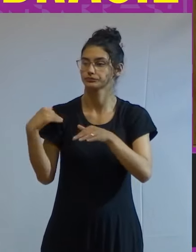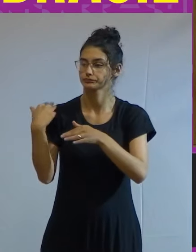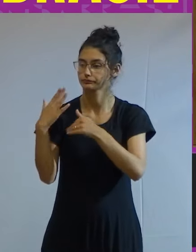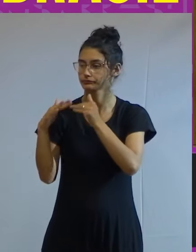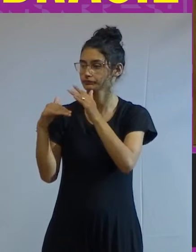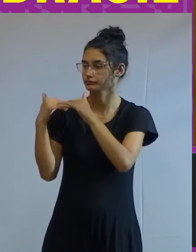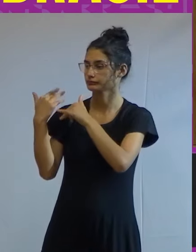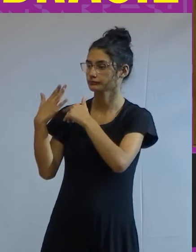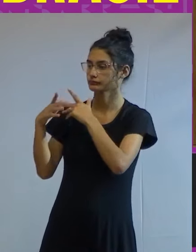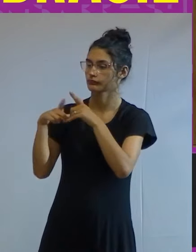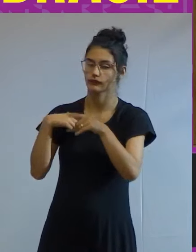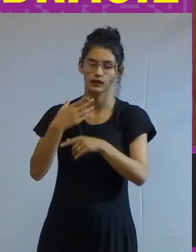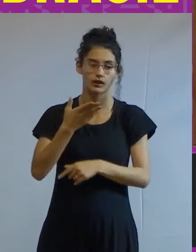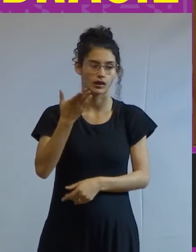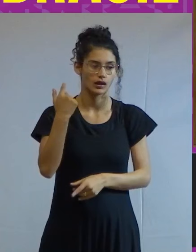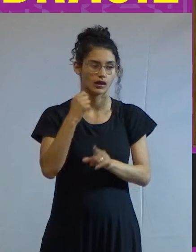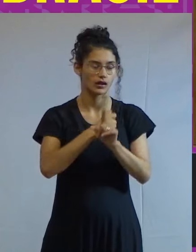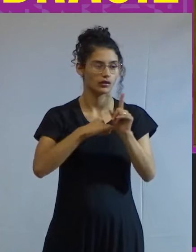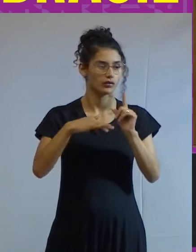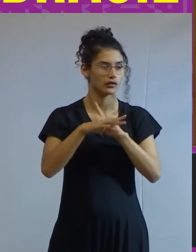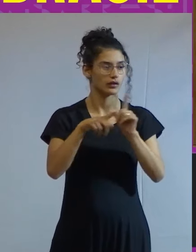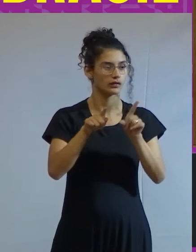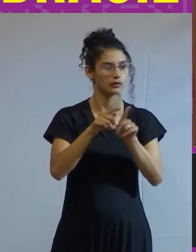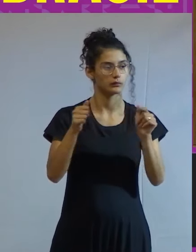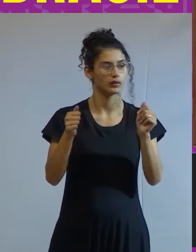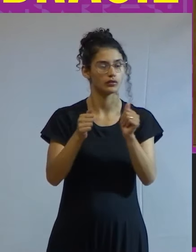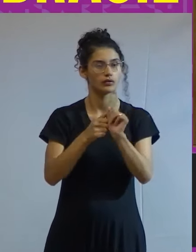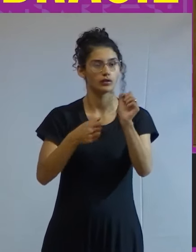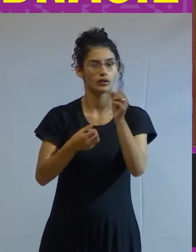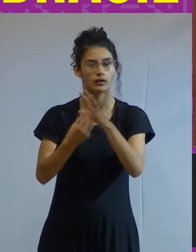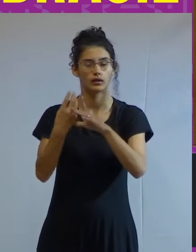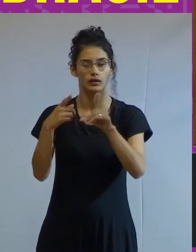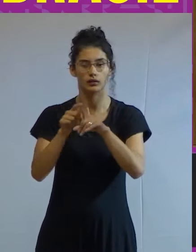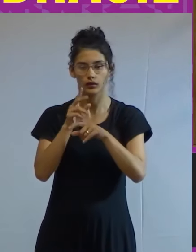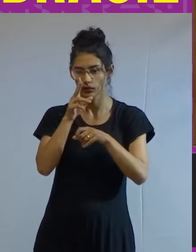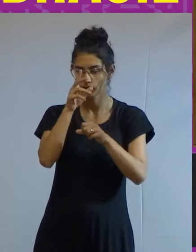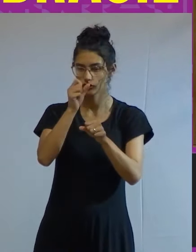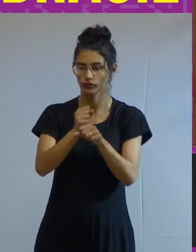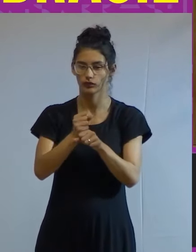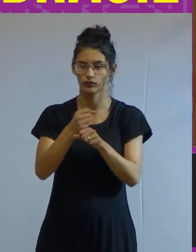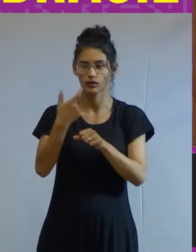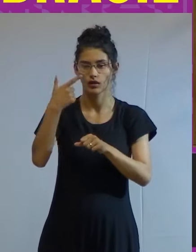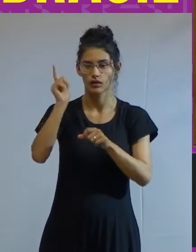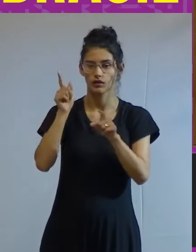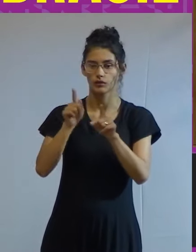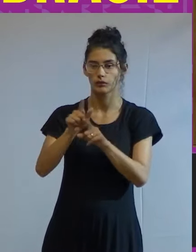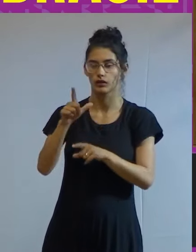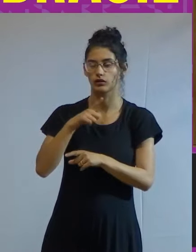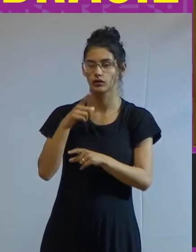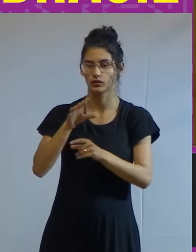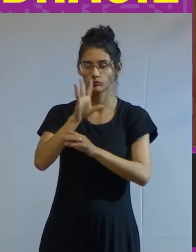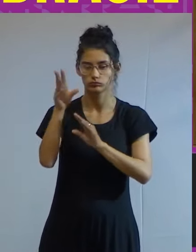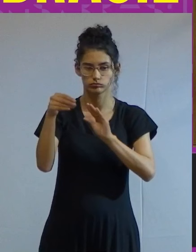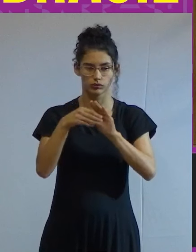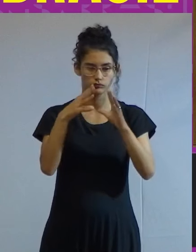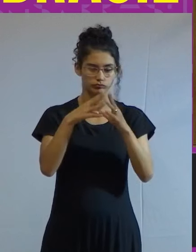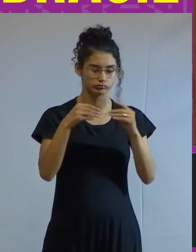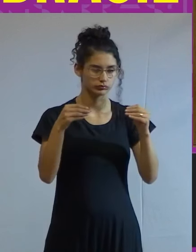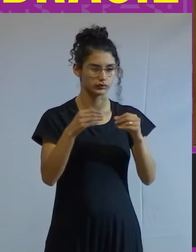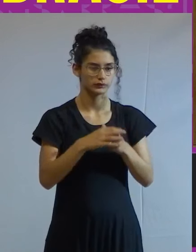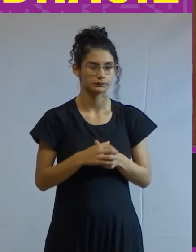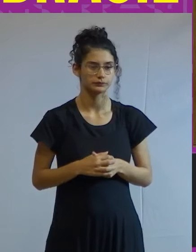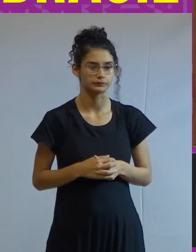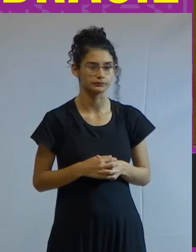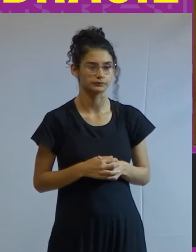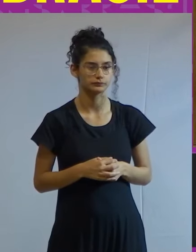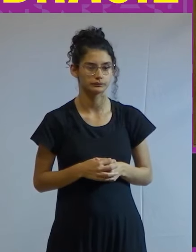fantasticamente antissocial estariam ressurgindo com força antes mesmo de terem se extinguido antes